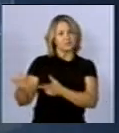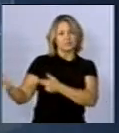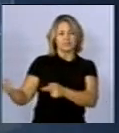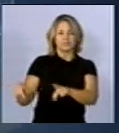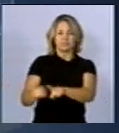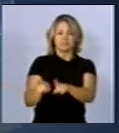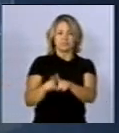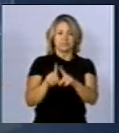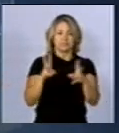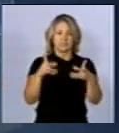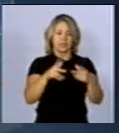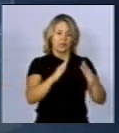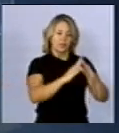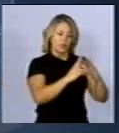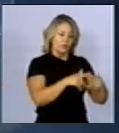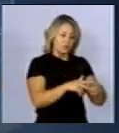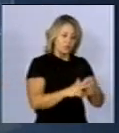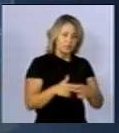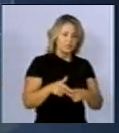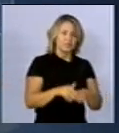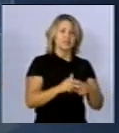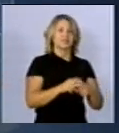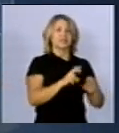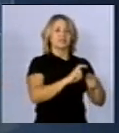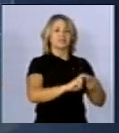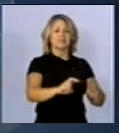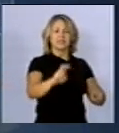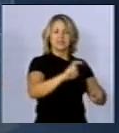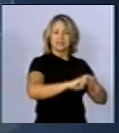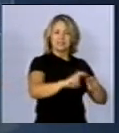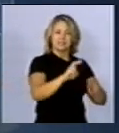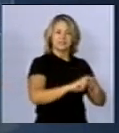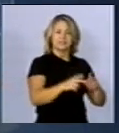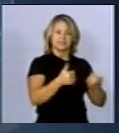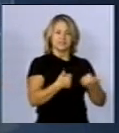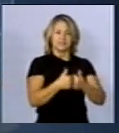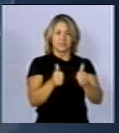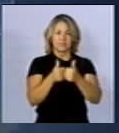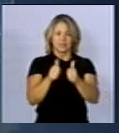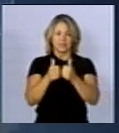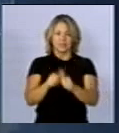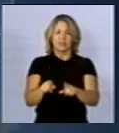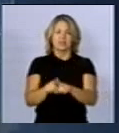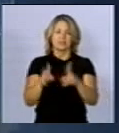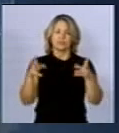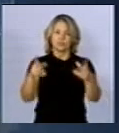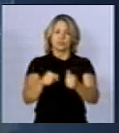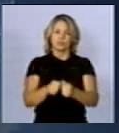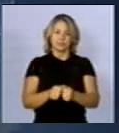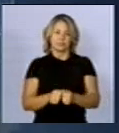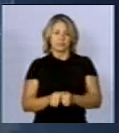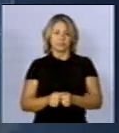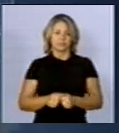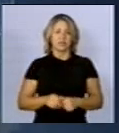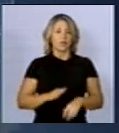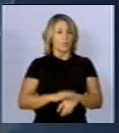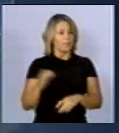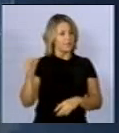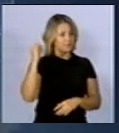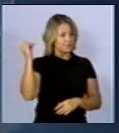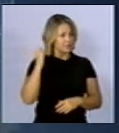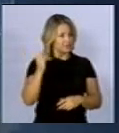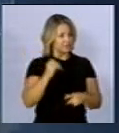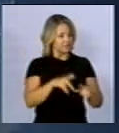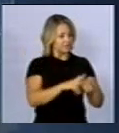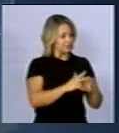geral são aparelhos elétricos do uso doméstico, linhas de transmissão, subestações, sistemas de alimentação elétrica predial e sistemas de transporte público. Destes, a fonte mais importante são os